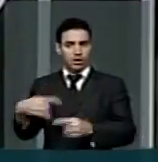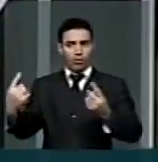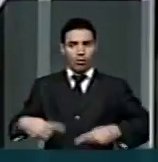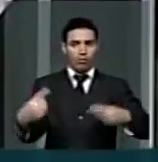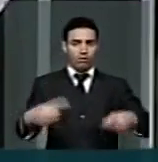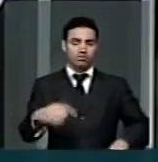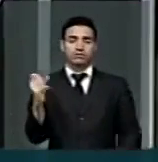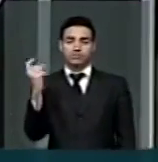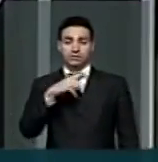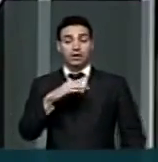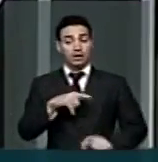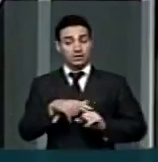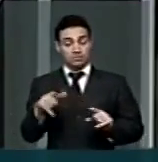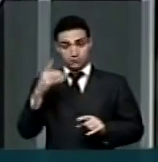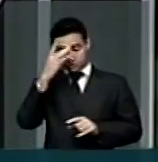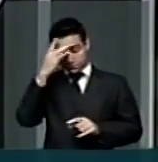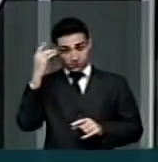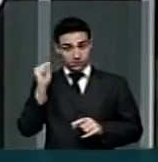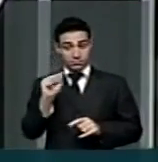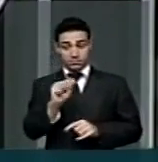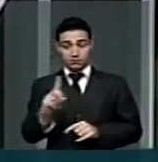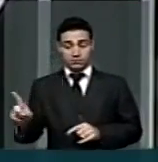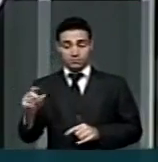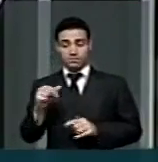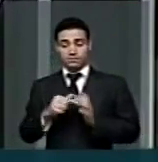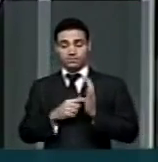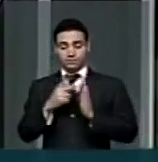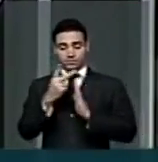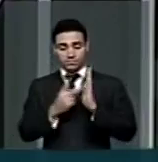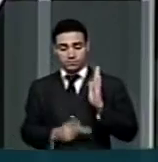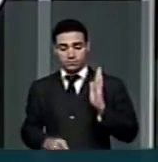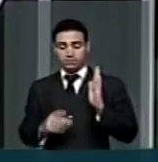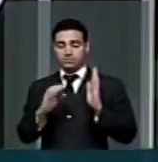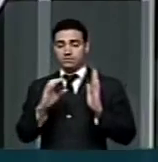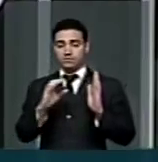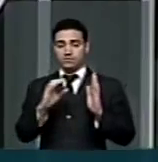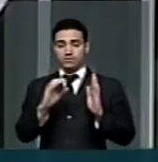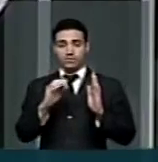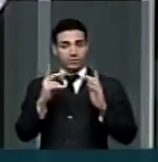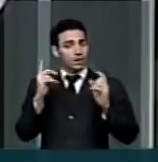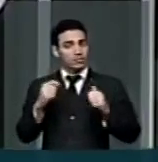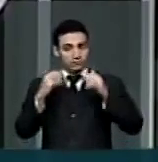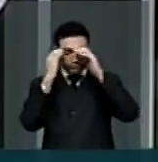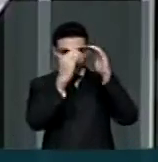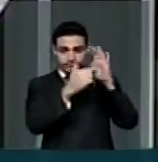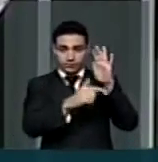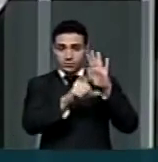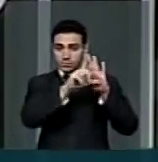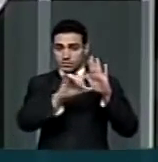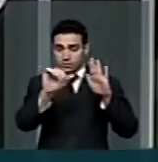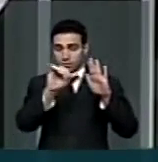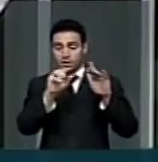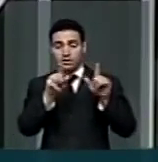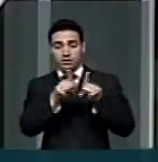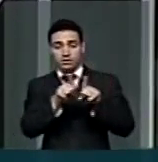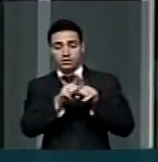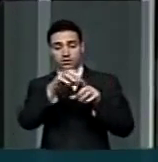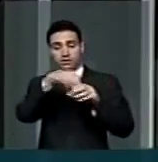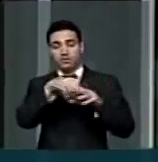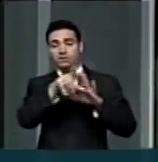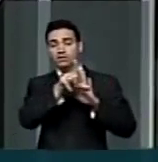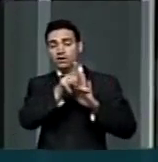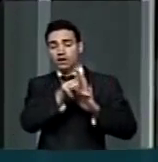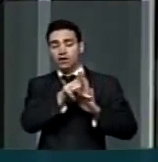também que o adolescente é admitido num programa com aprendiz, de acordo com a lei e o disposto na lei